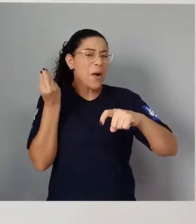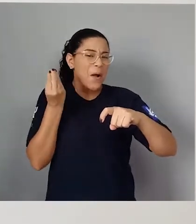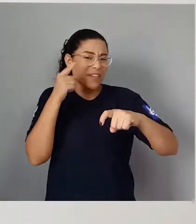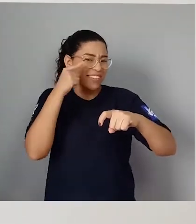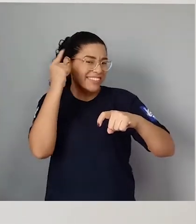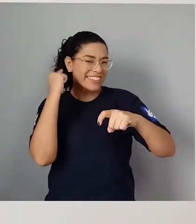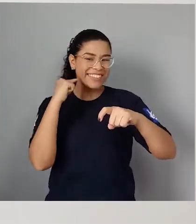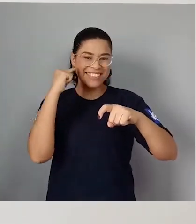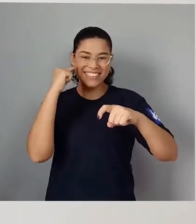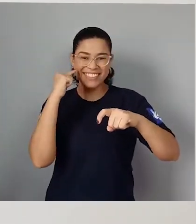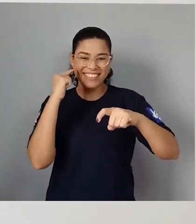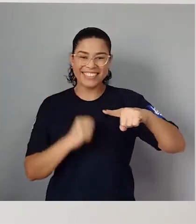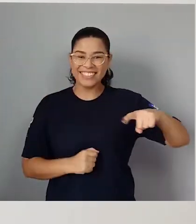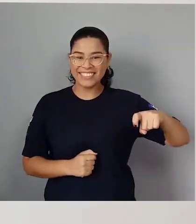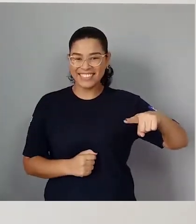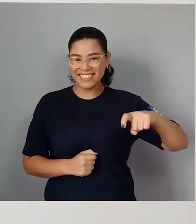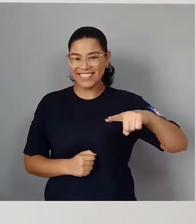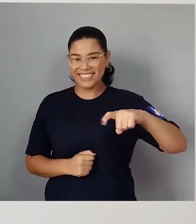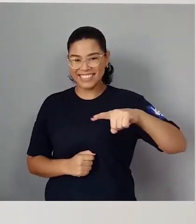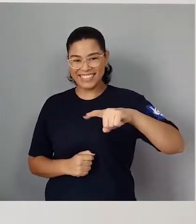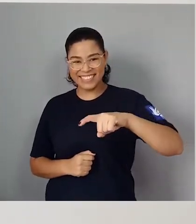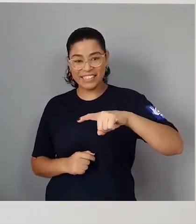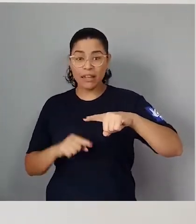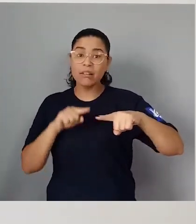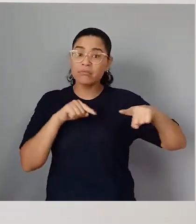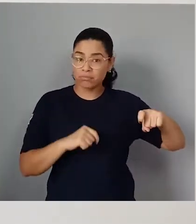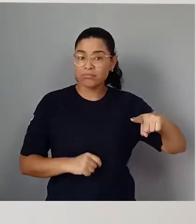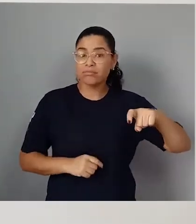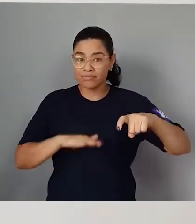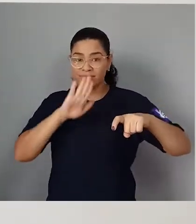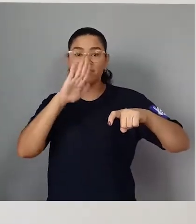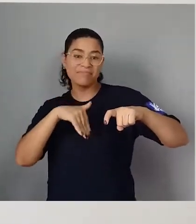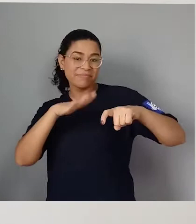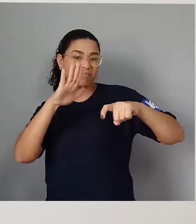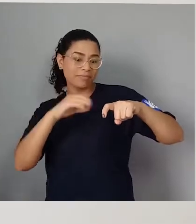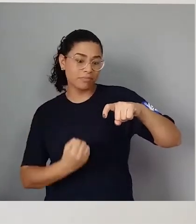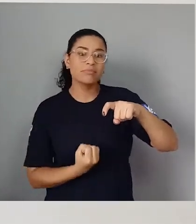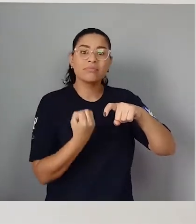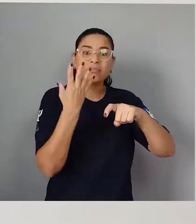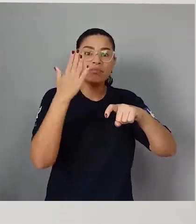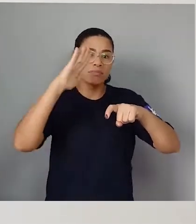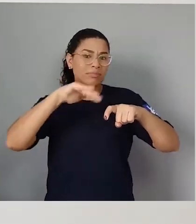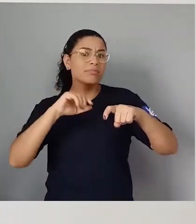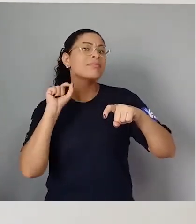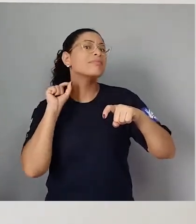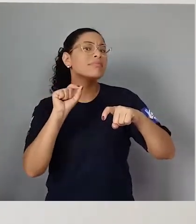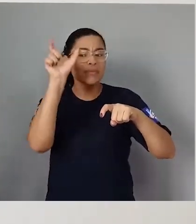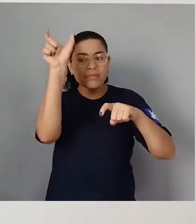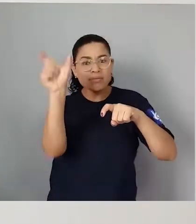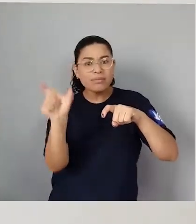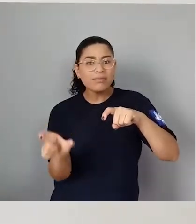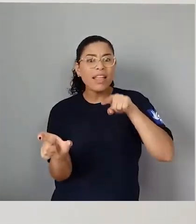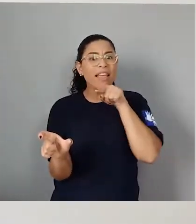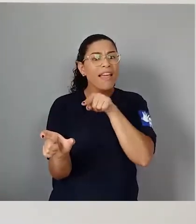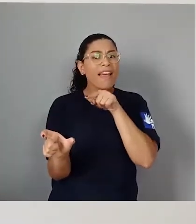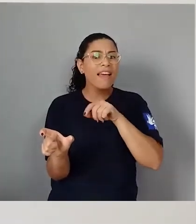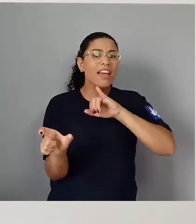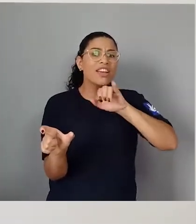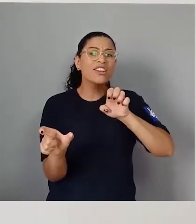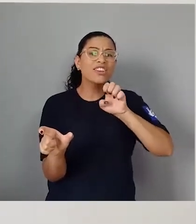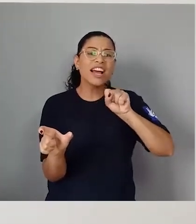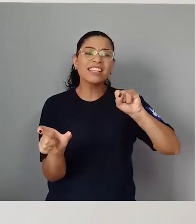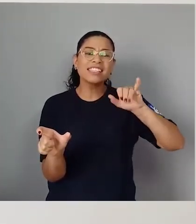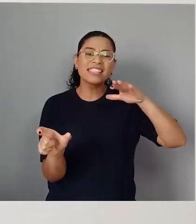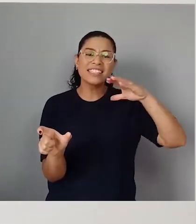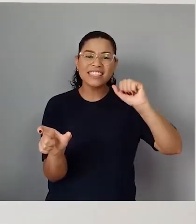aquela orelha. Lagarta Pintada, quem foi que te pintou? Foi a dona Jéssica que